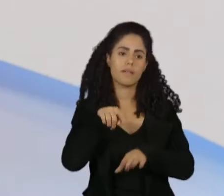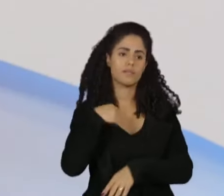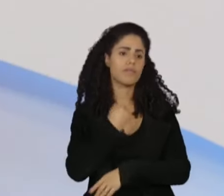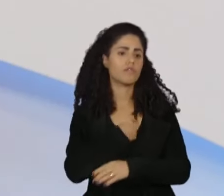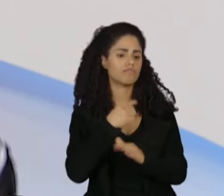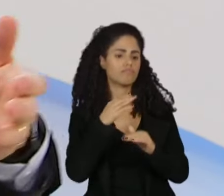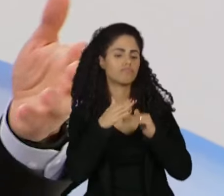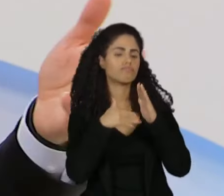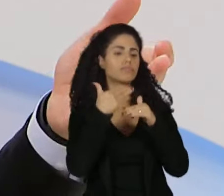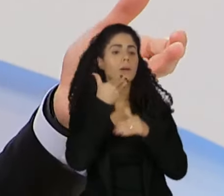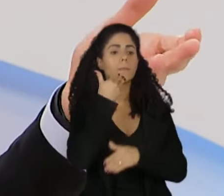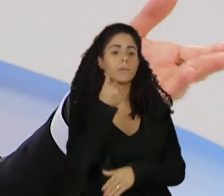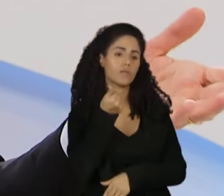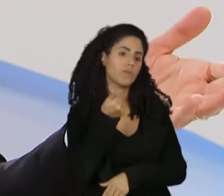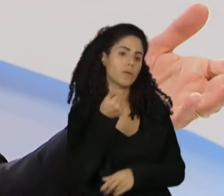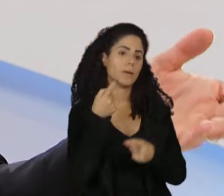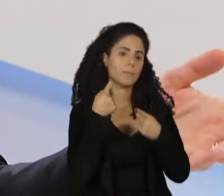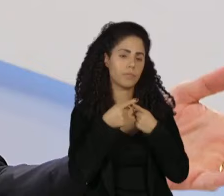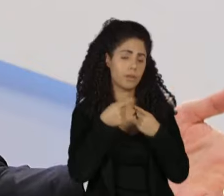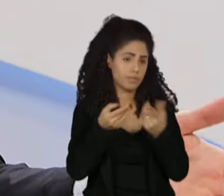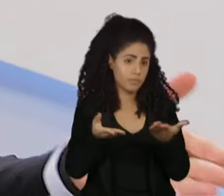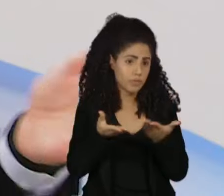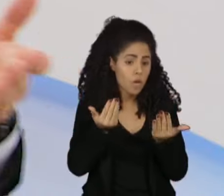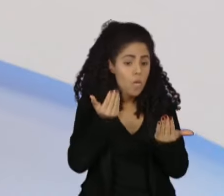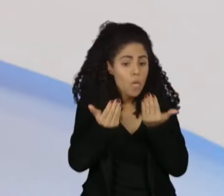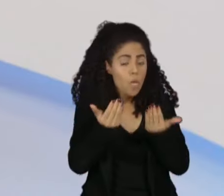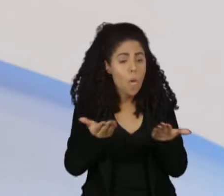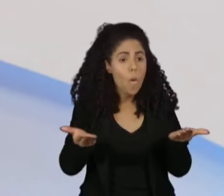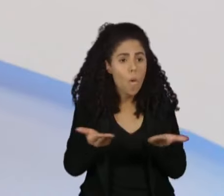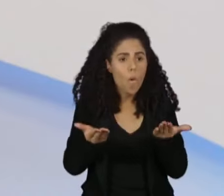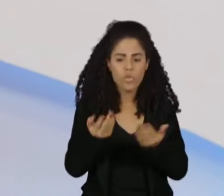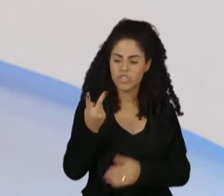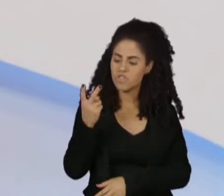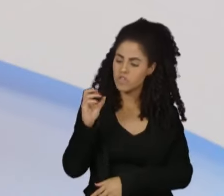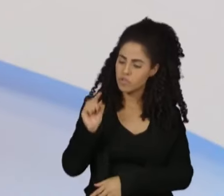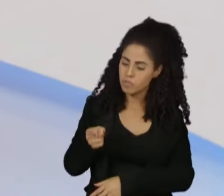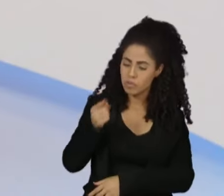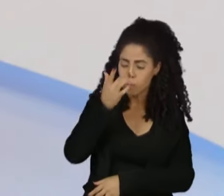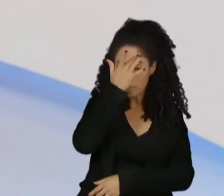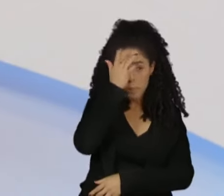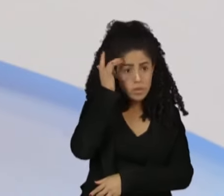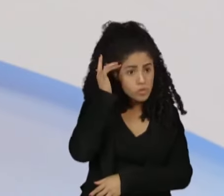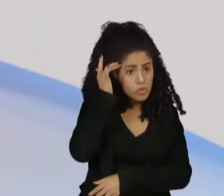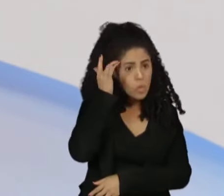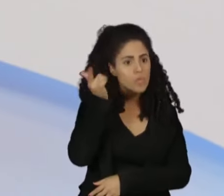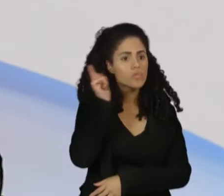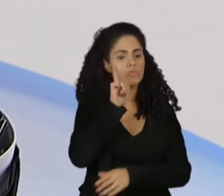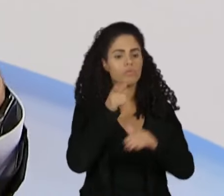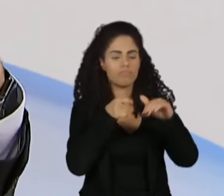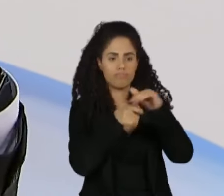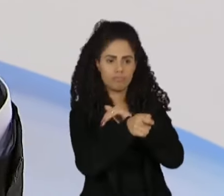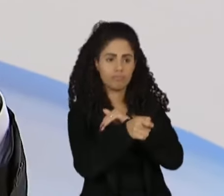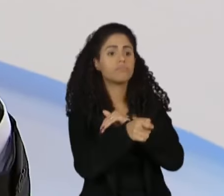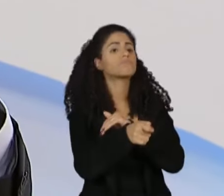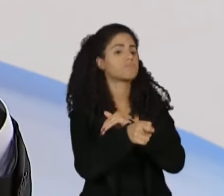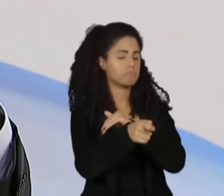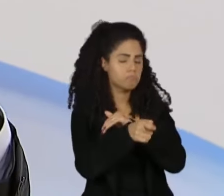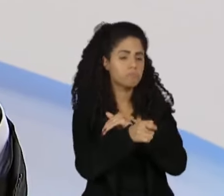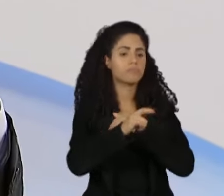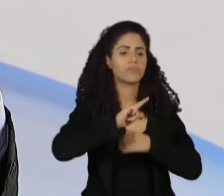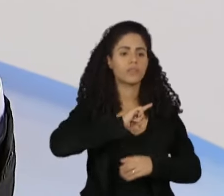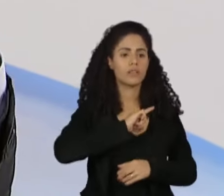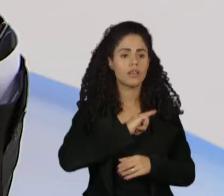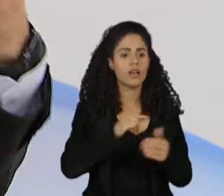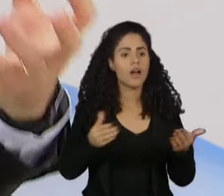que a gente evoluiu muito. Se a gente hoje considerar que a gente tem mais do que 20 mil assessores de investimento, ficou